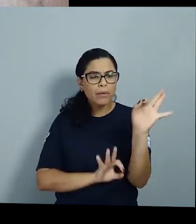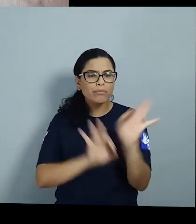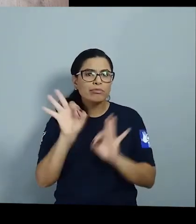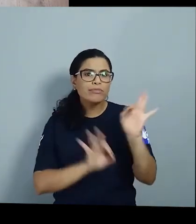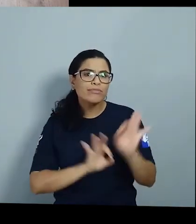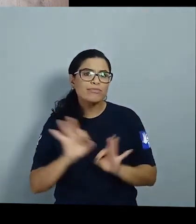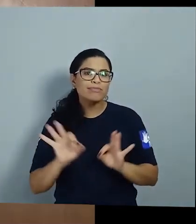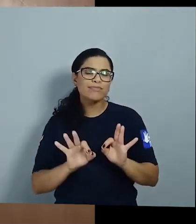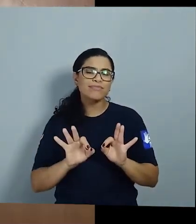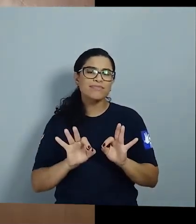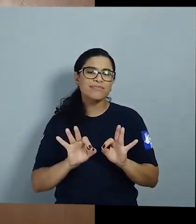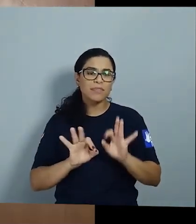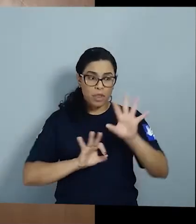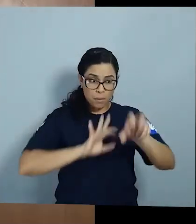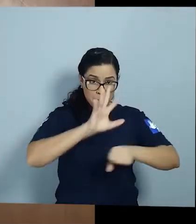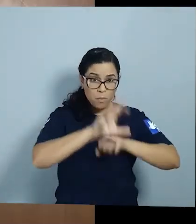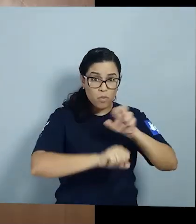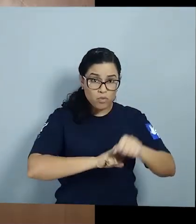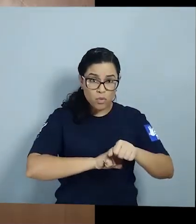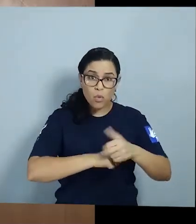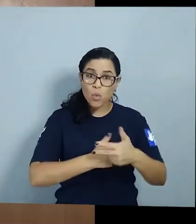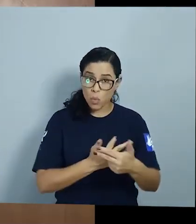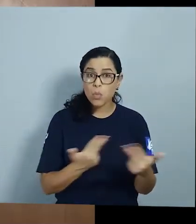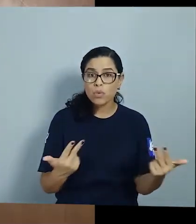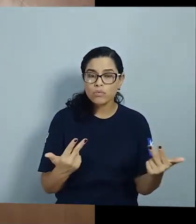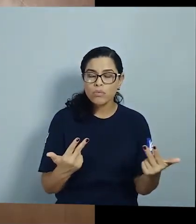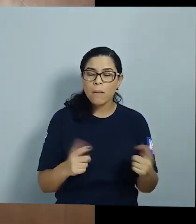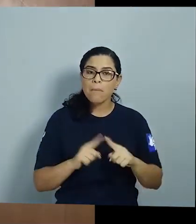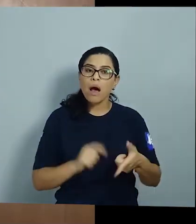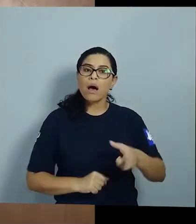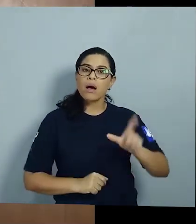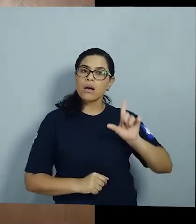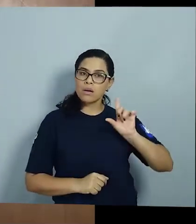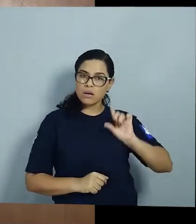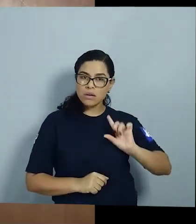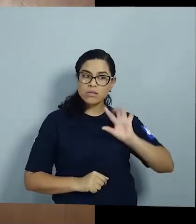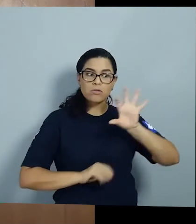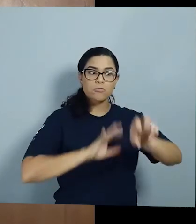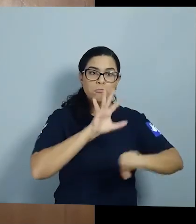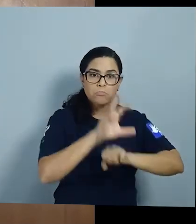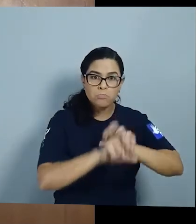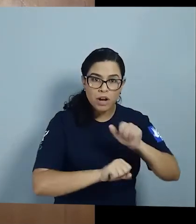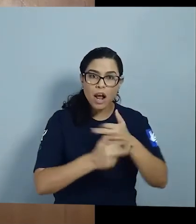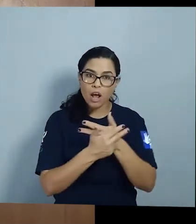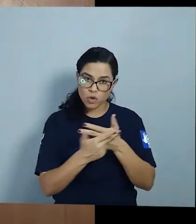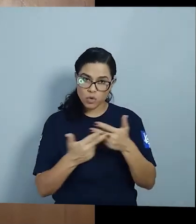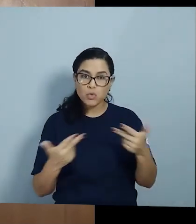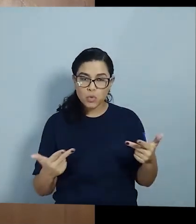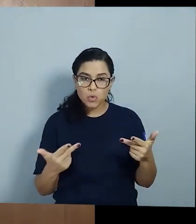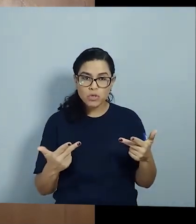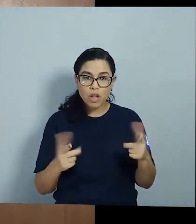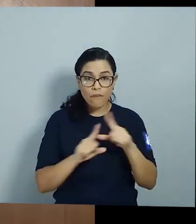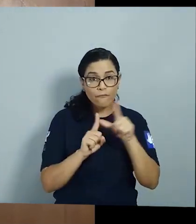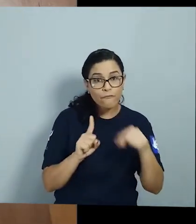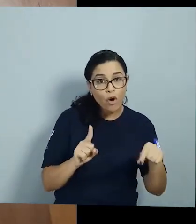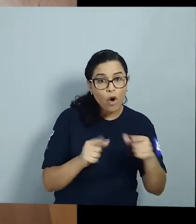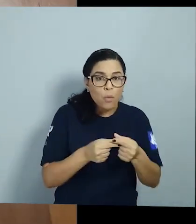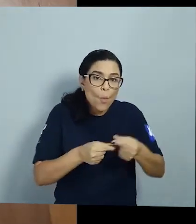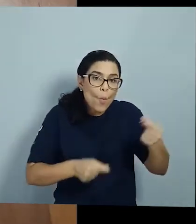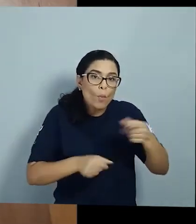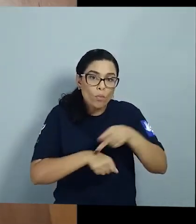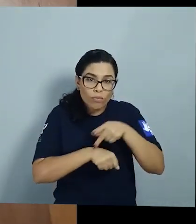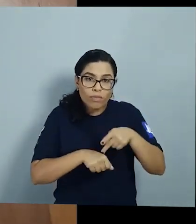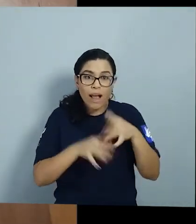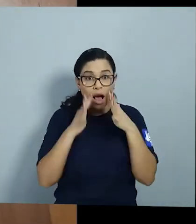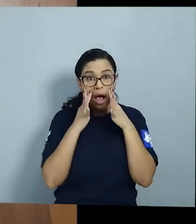montar com as coisas que coletamos? Mas antes de sair por aí em busca de folhas, gravetos e pedrinhas Vamos prestar